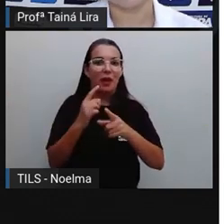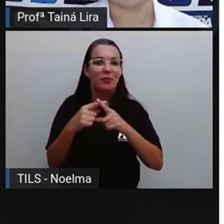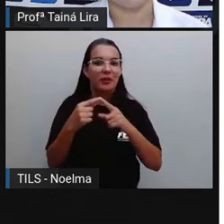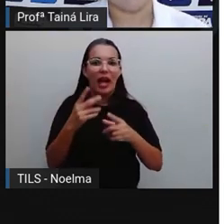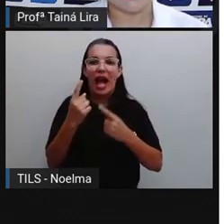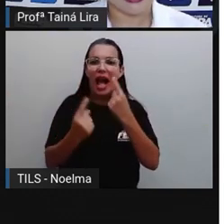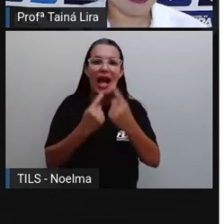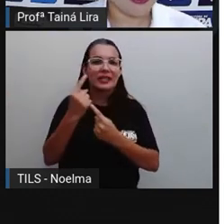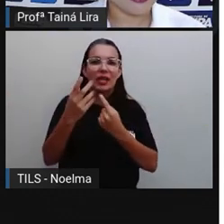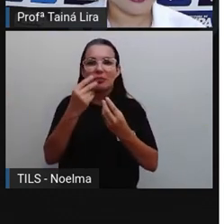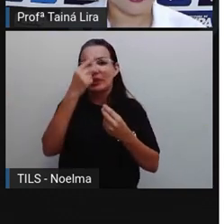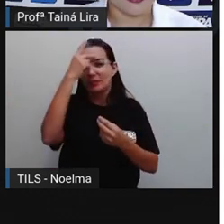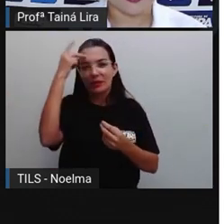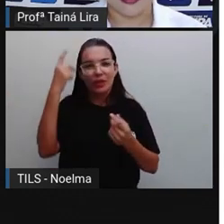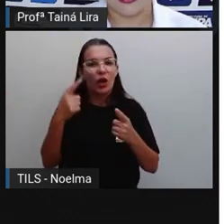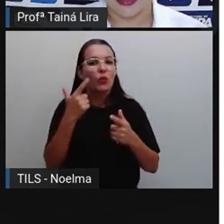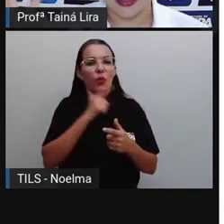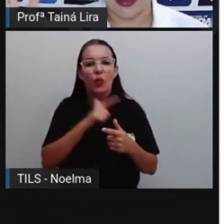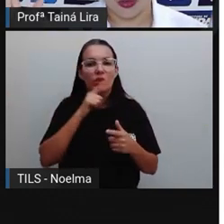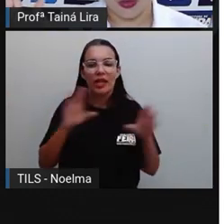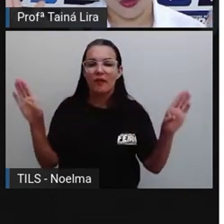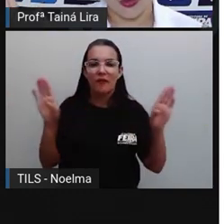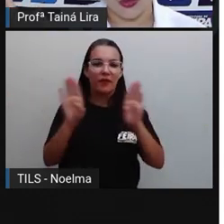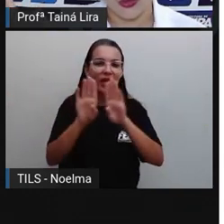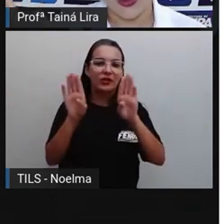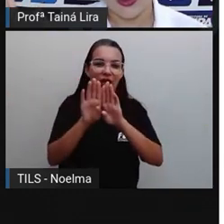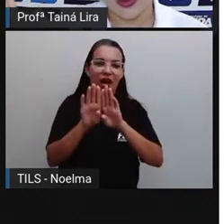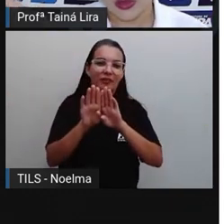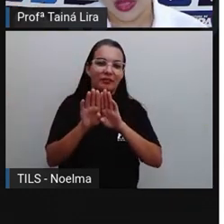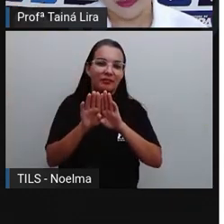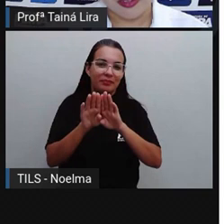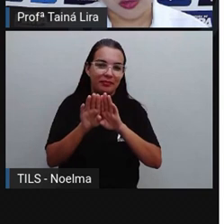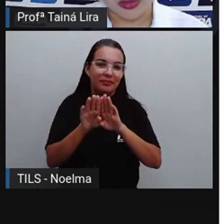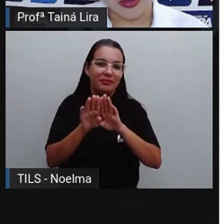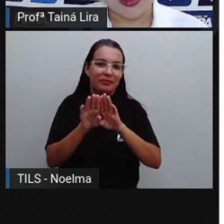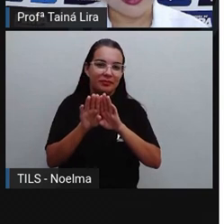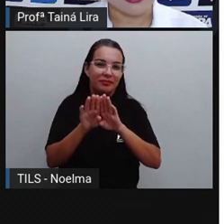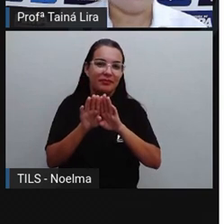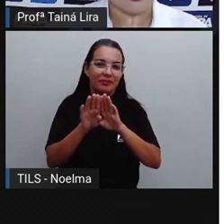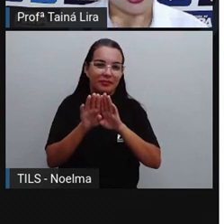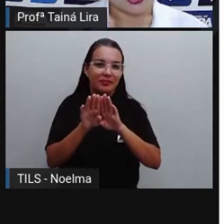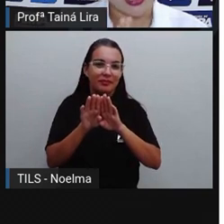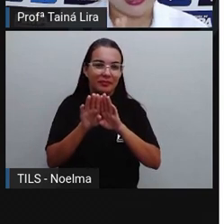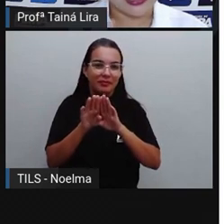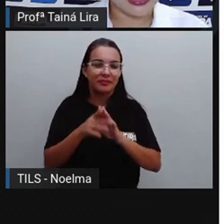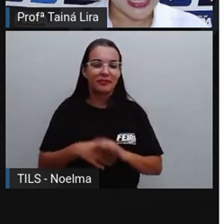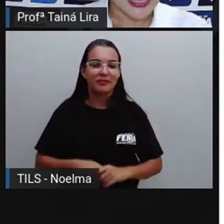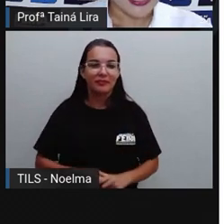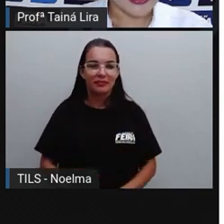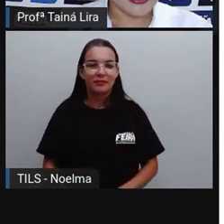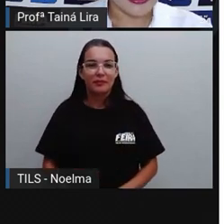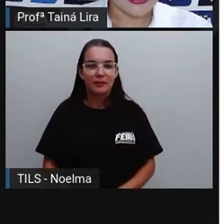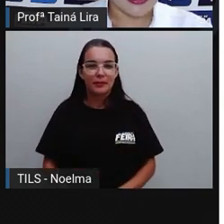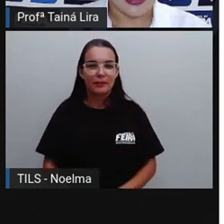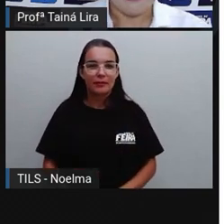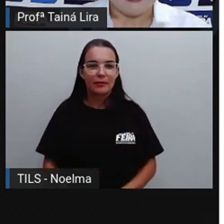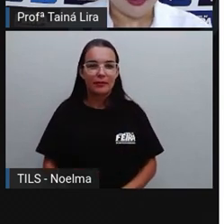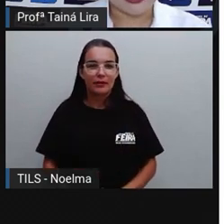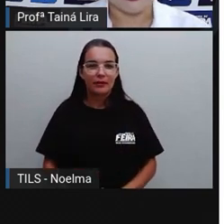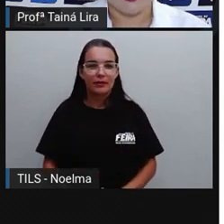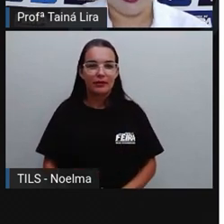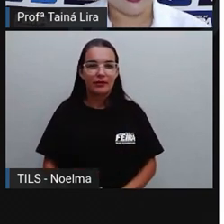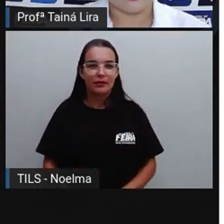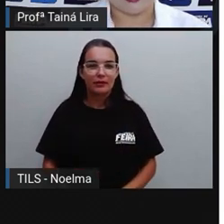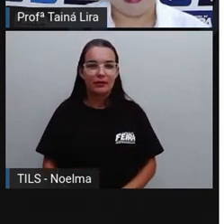vezes as pessoas ficam ali na porta e não conseguem, né? A pessoa não consegue fechar ali a